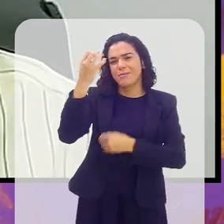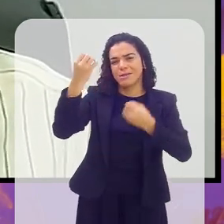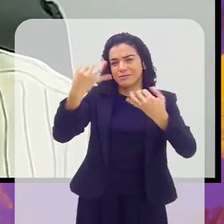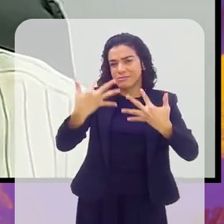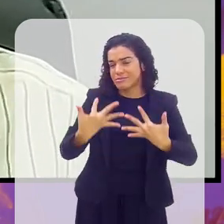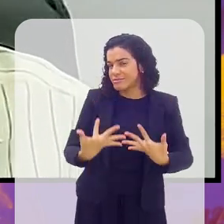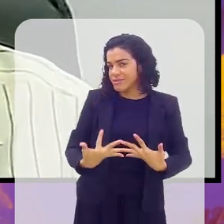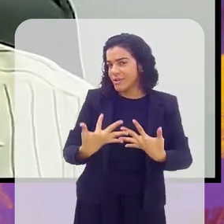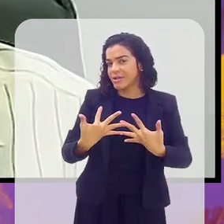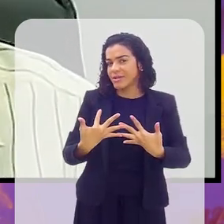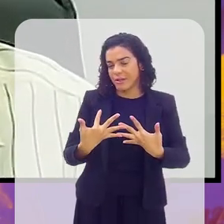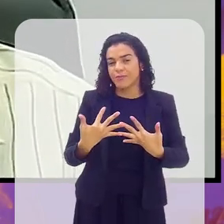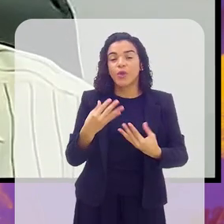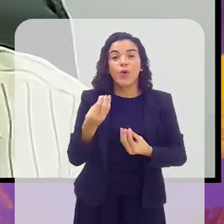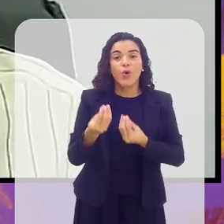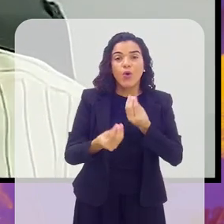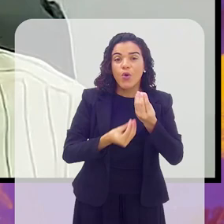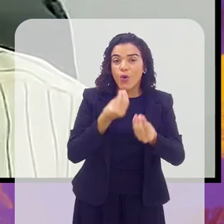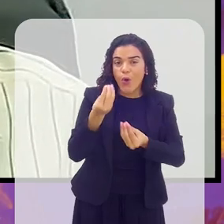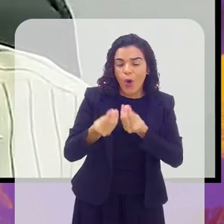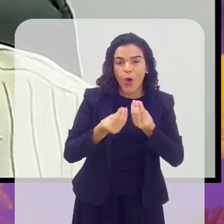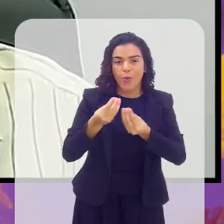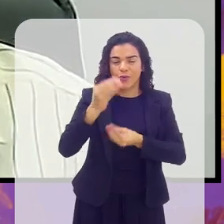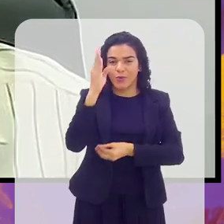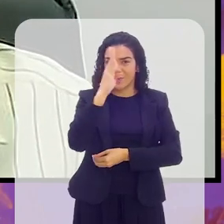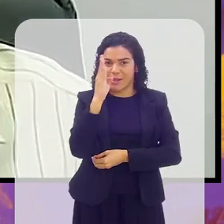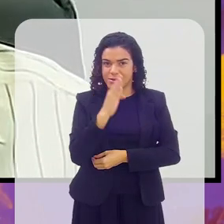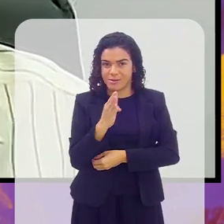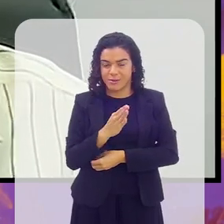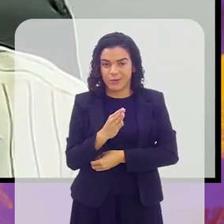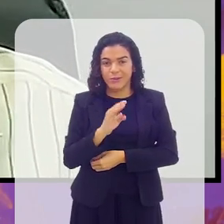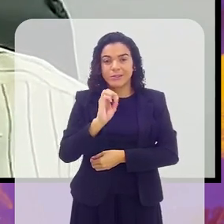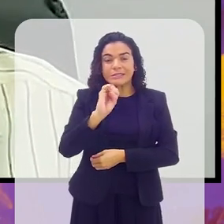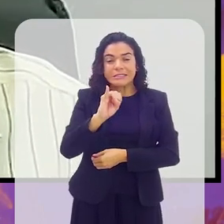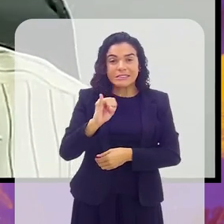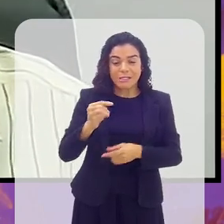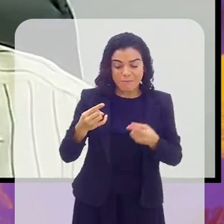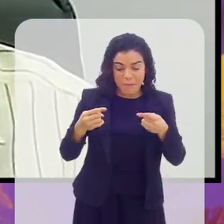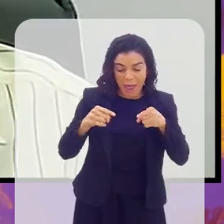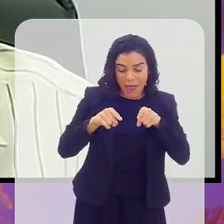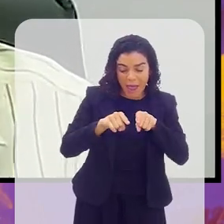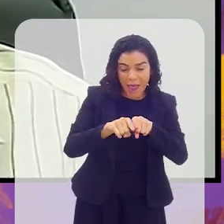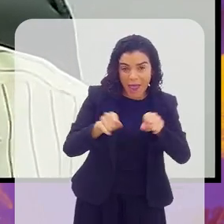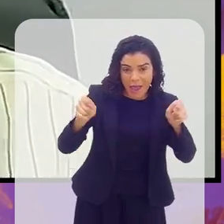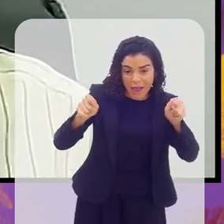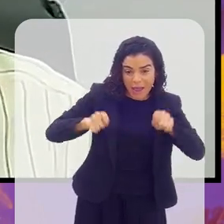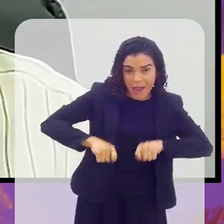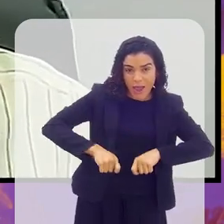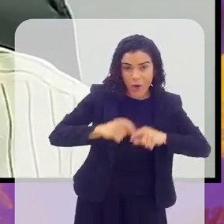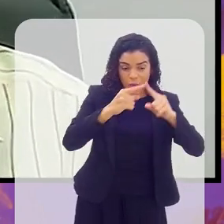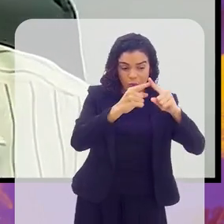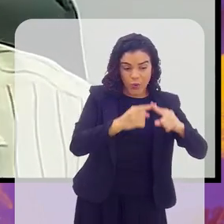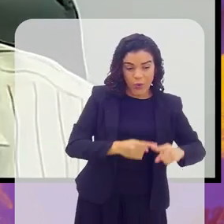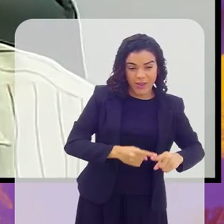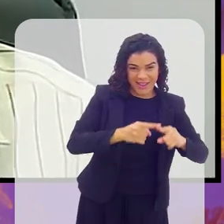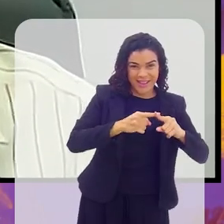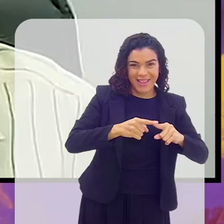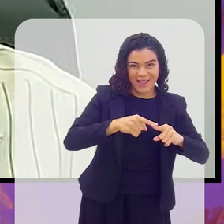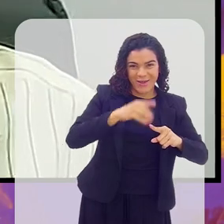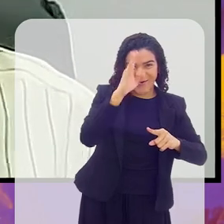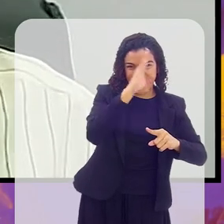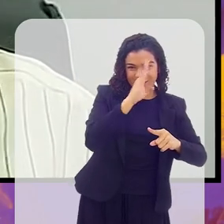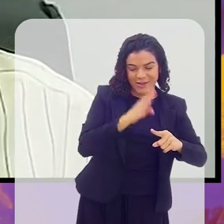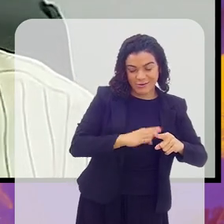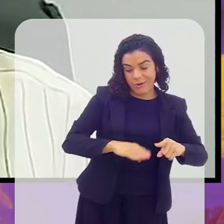mas os números de inscrições são imensos. se pudesse simultaneamente, que é um torneio nacional,